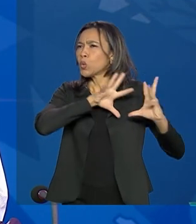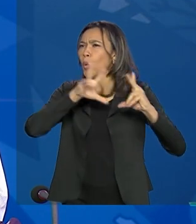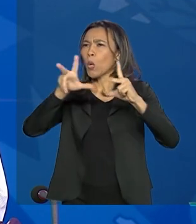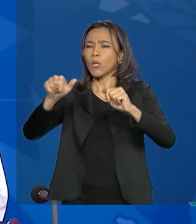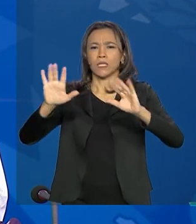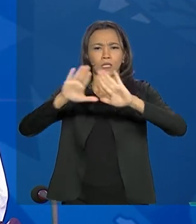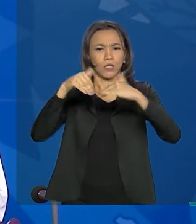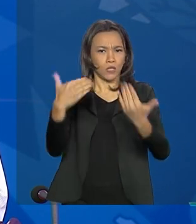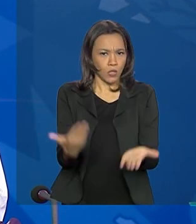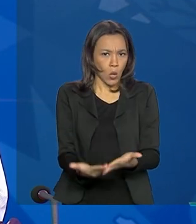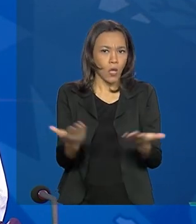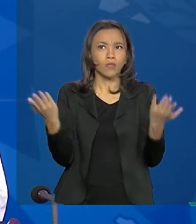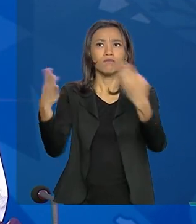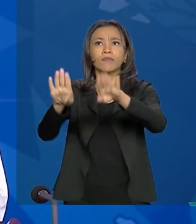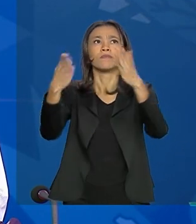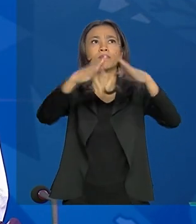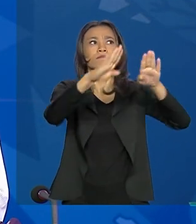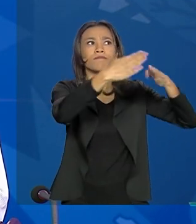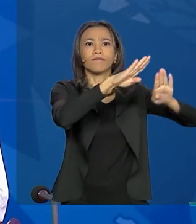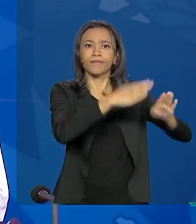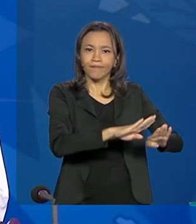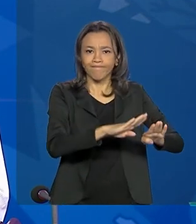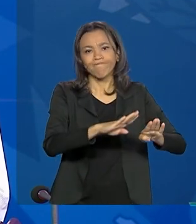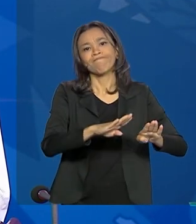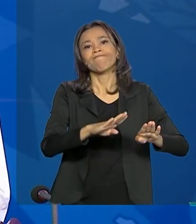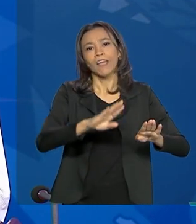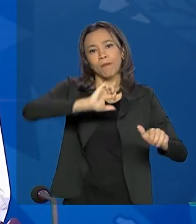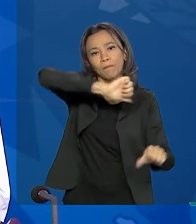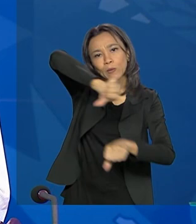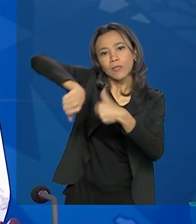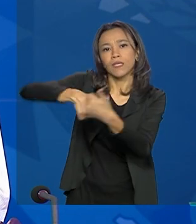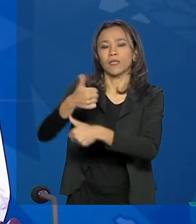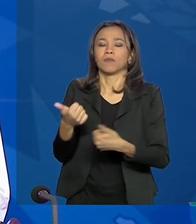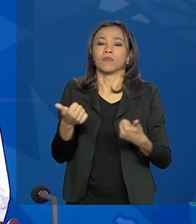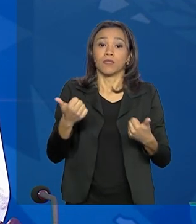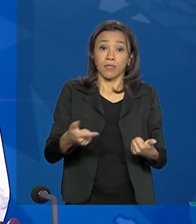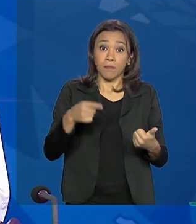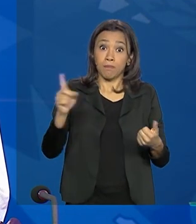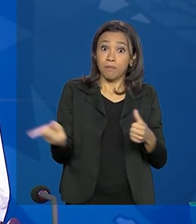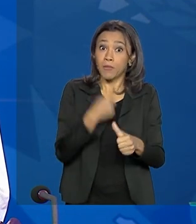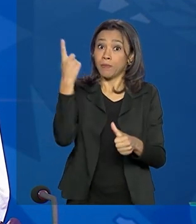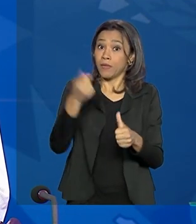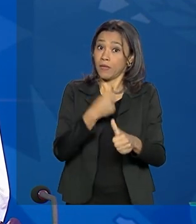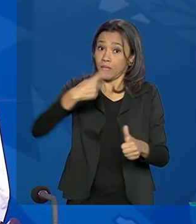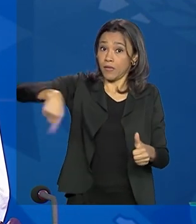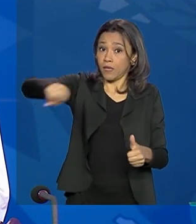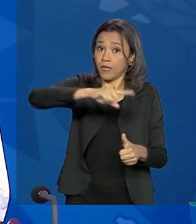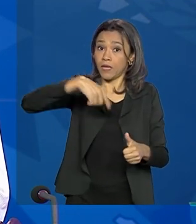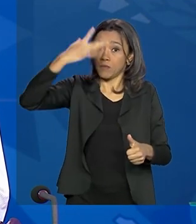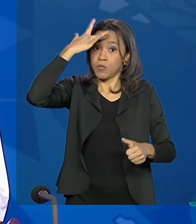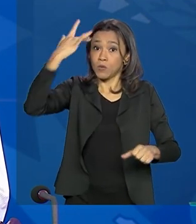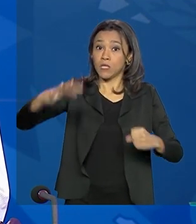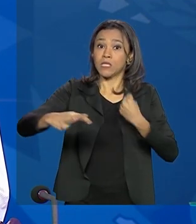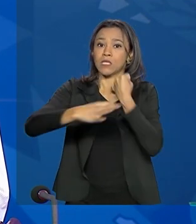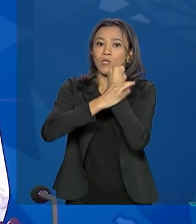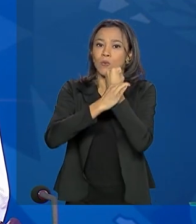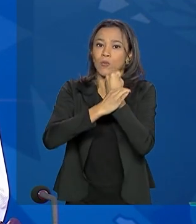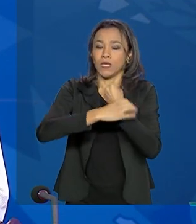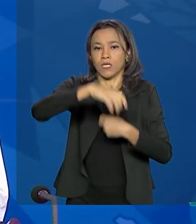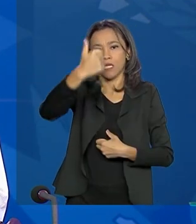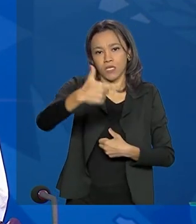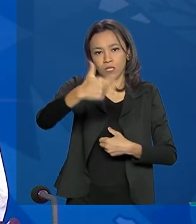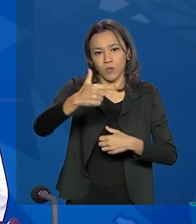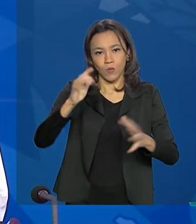paralisadas, nós invertemos e passamos o pessoal da segurança para ser nessa segunda